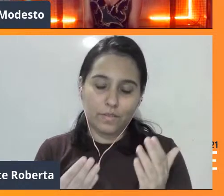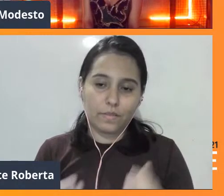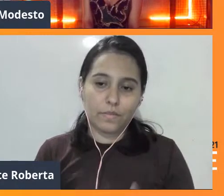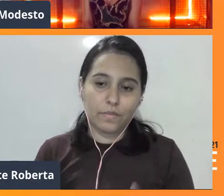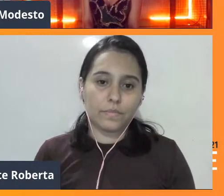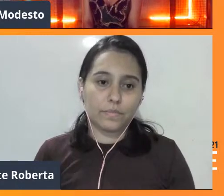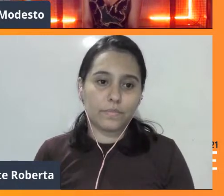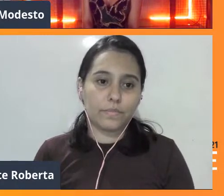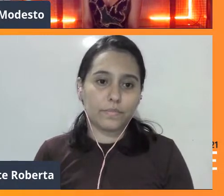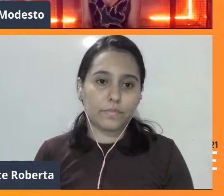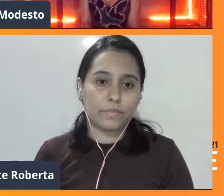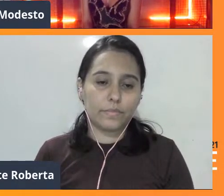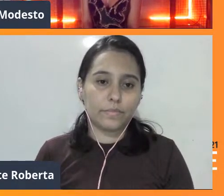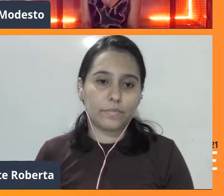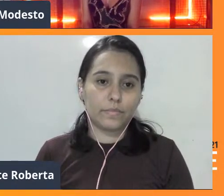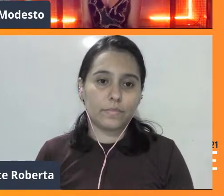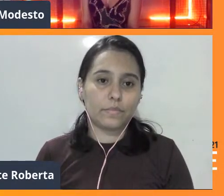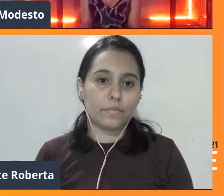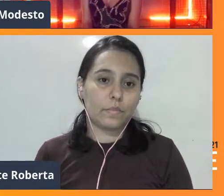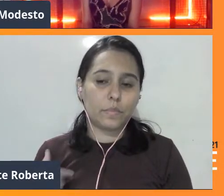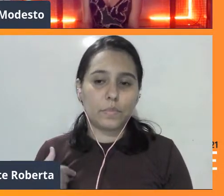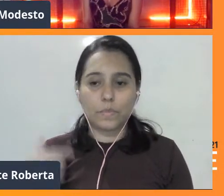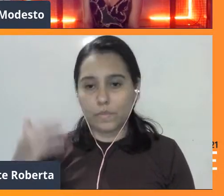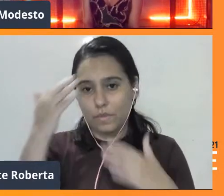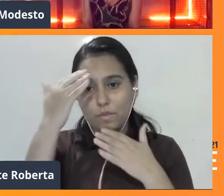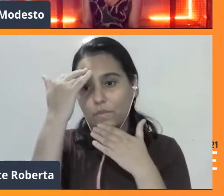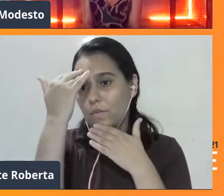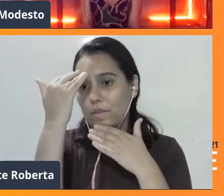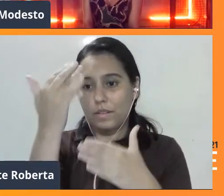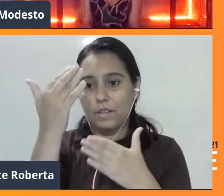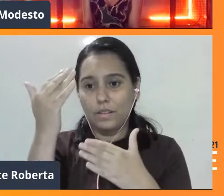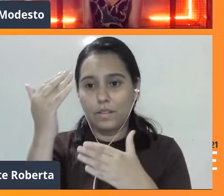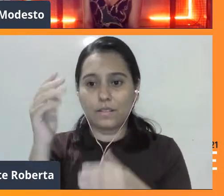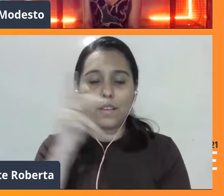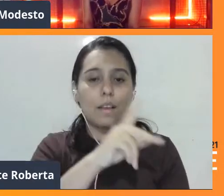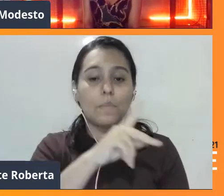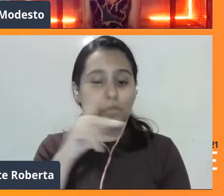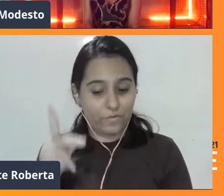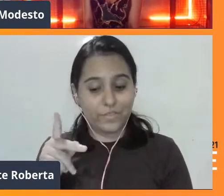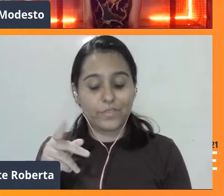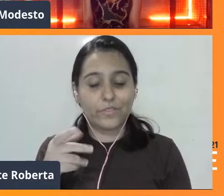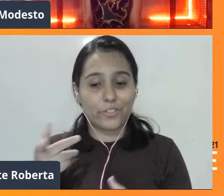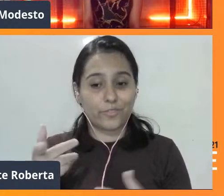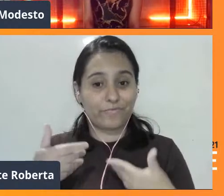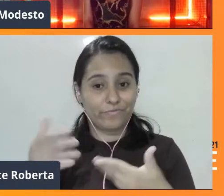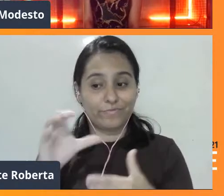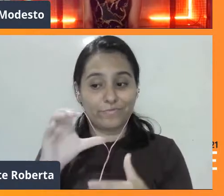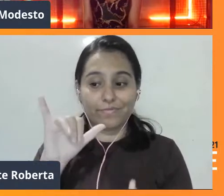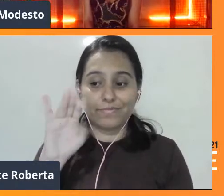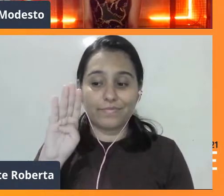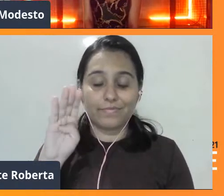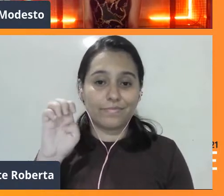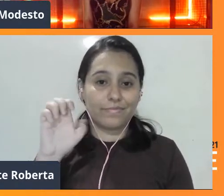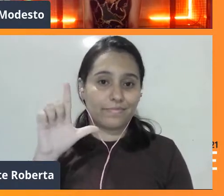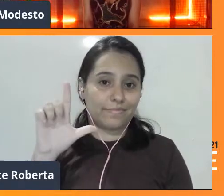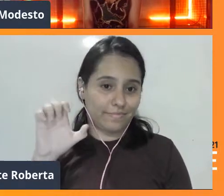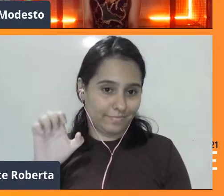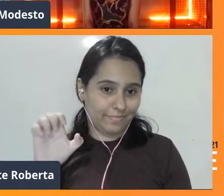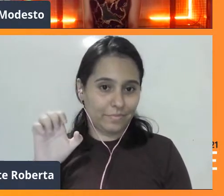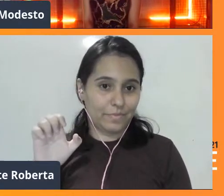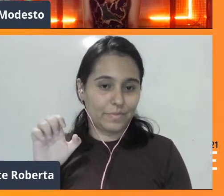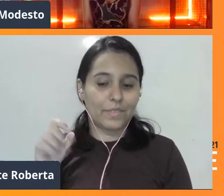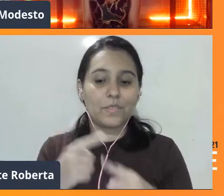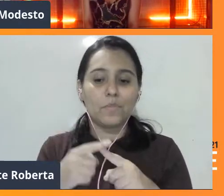Fui convidado aí. Queria agradecer, certo? A professora Sibeli pelo convite. Falar de um assunto que eu tanto